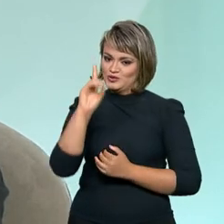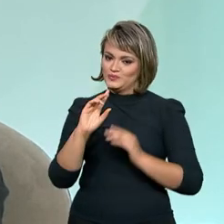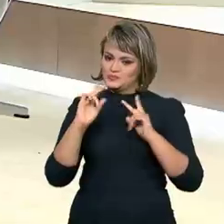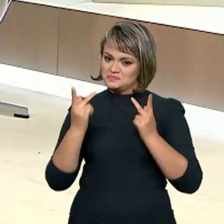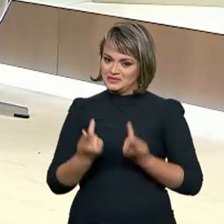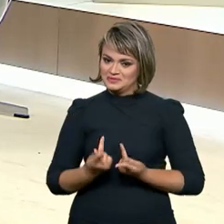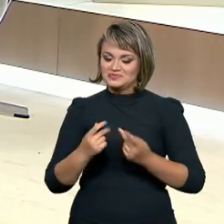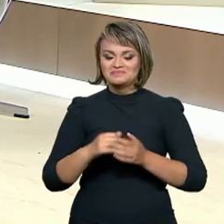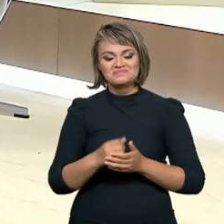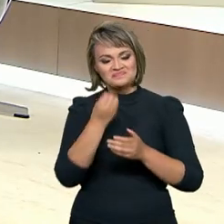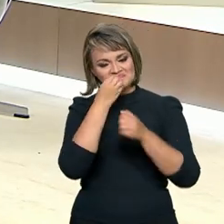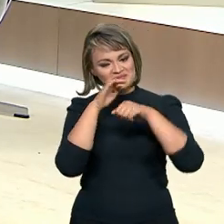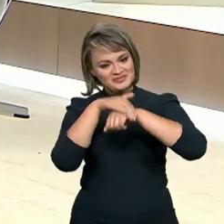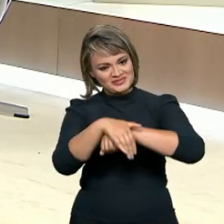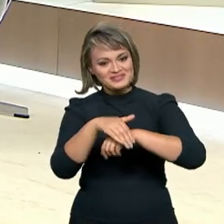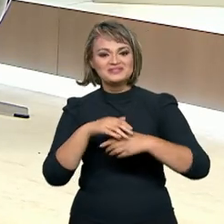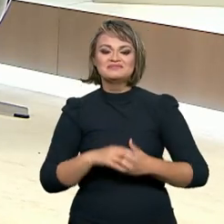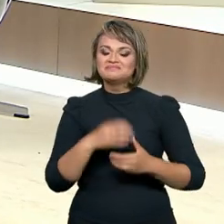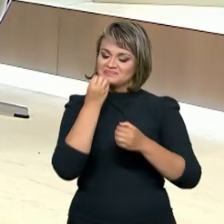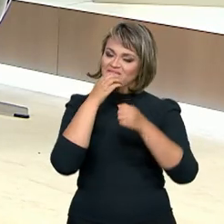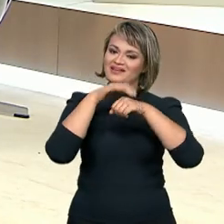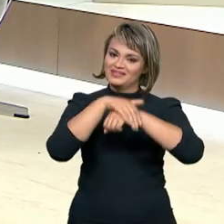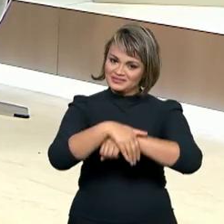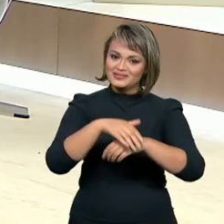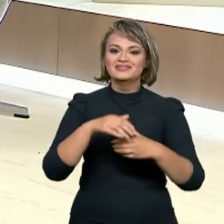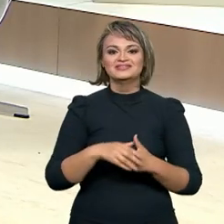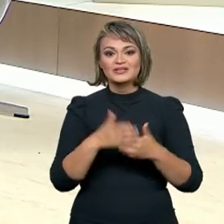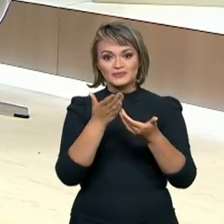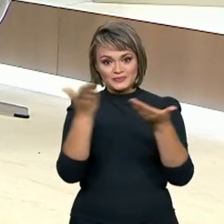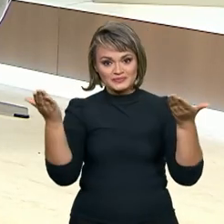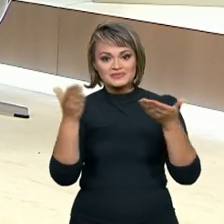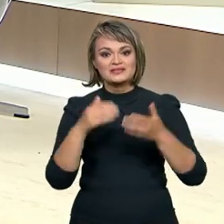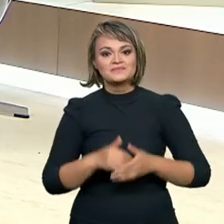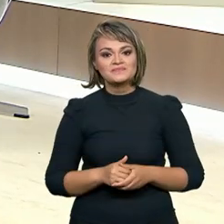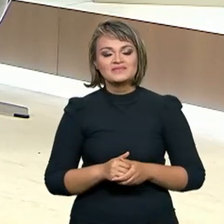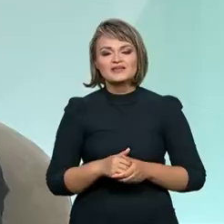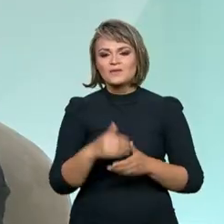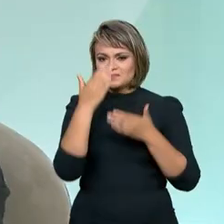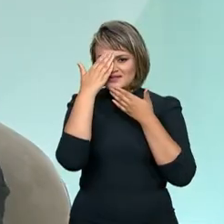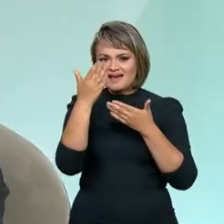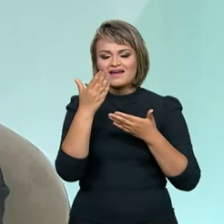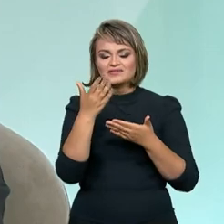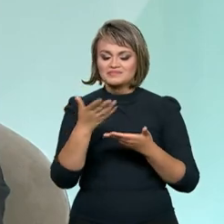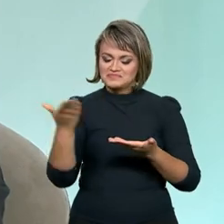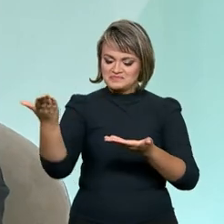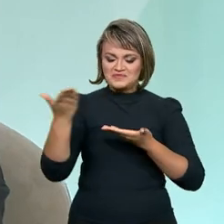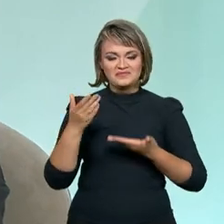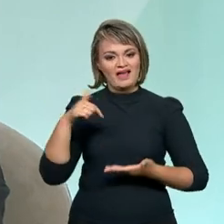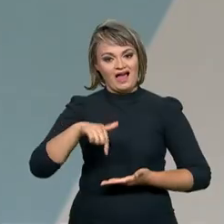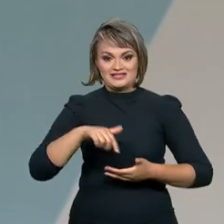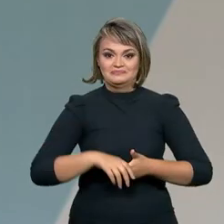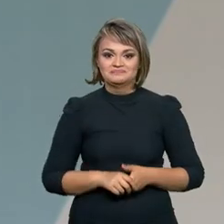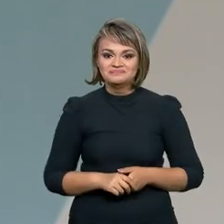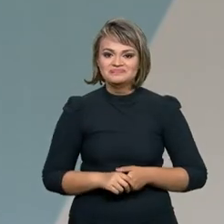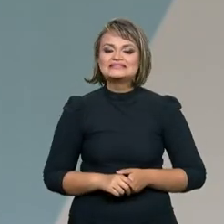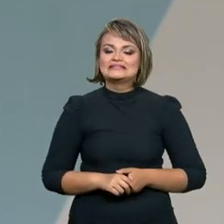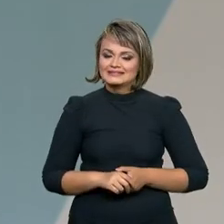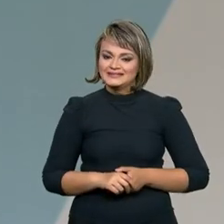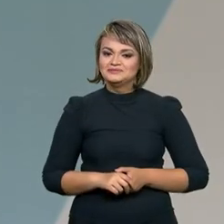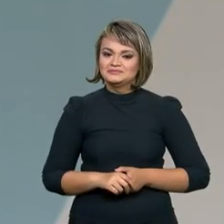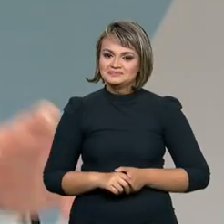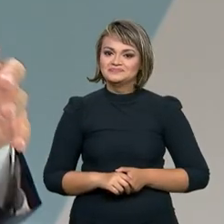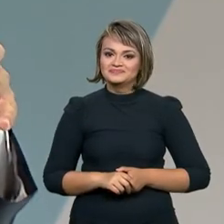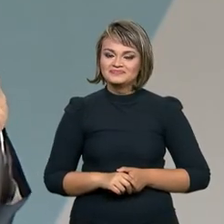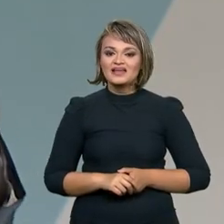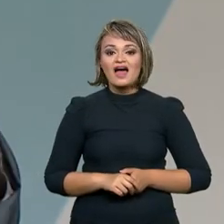Humanos. Boa noite, secretária. Boa noite, Paulo. Boa noite a todos. Muito obrigada por esse convite. Secretária,